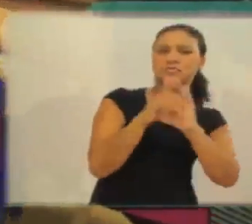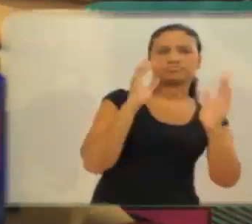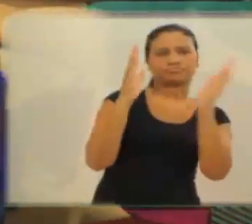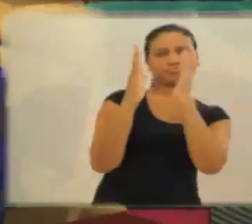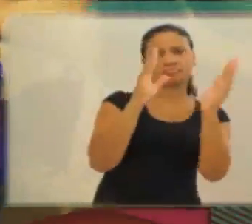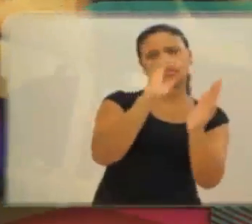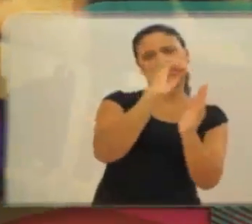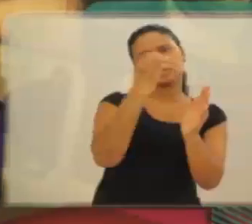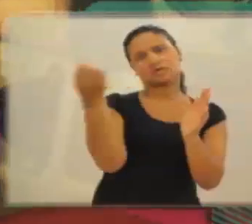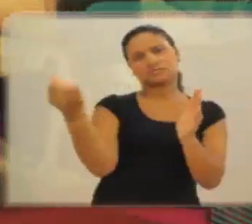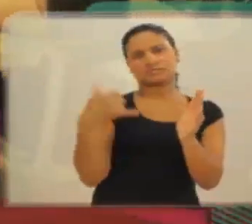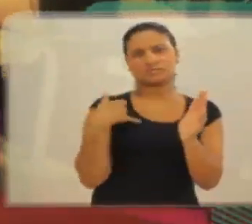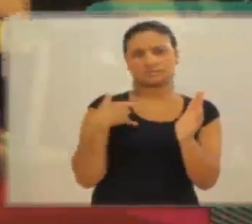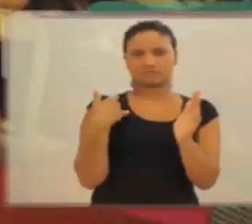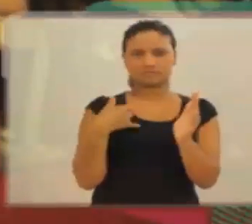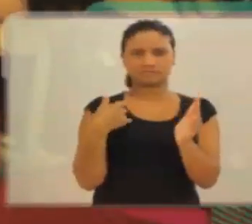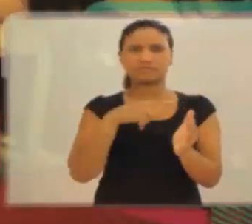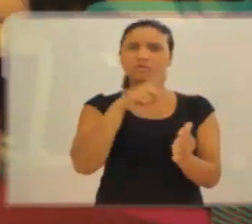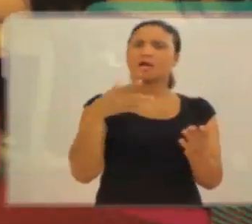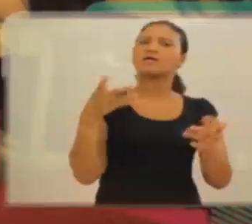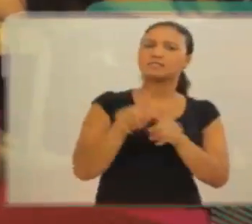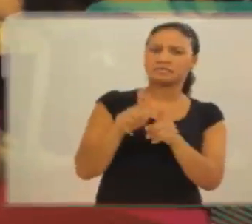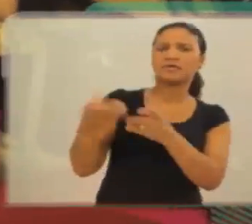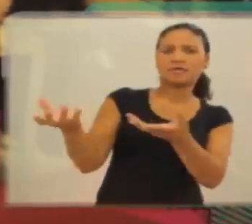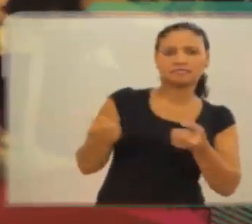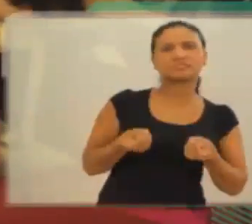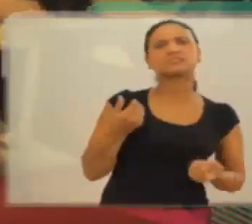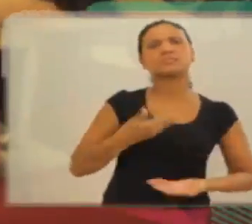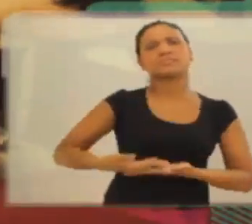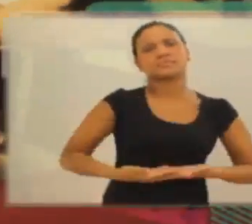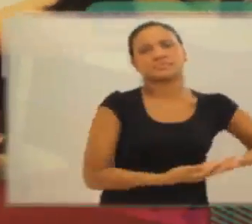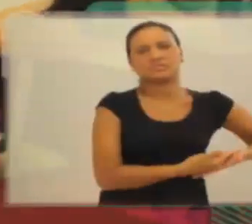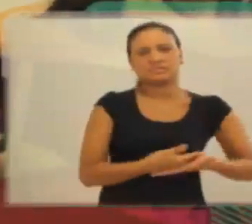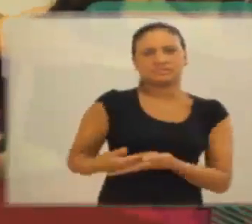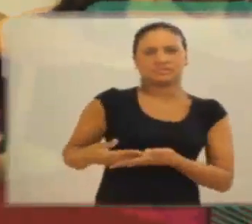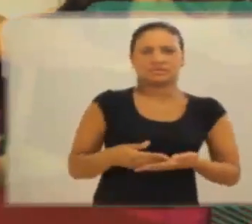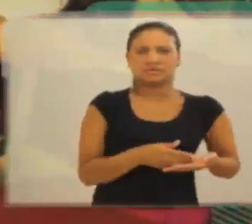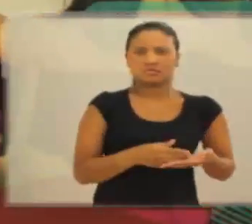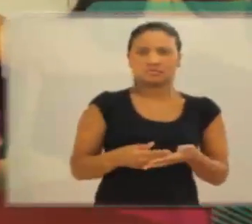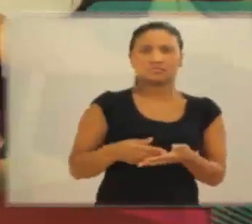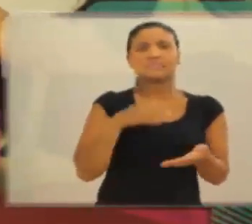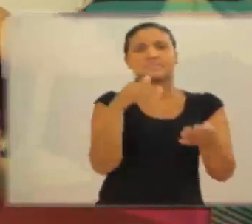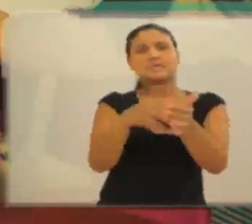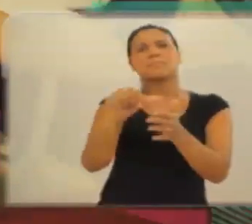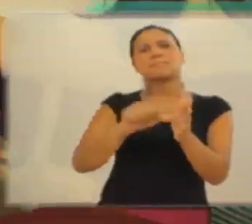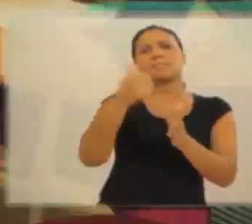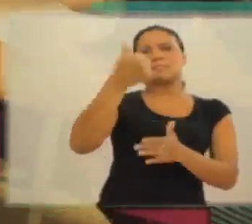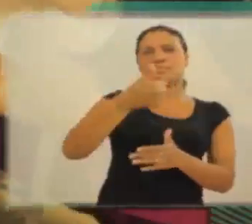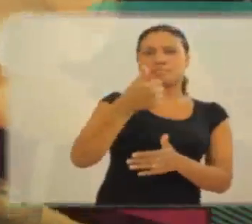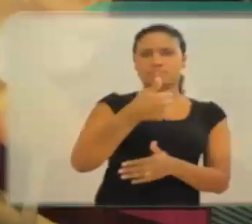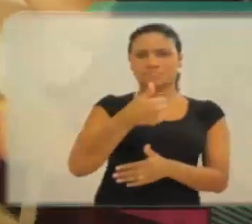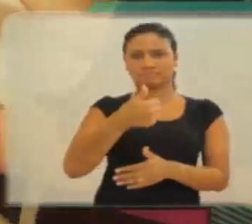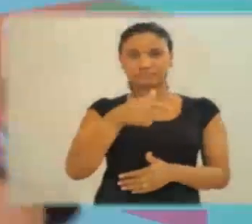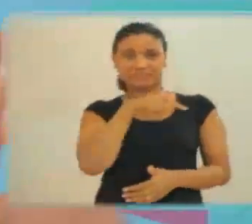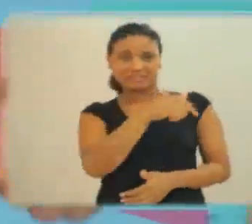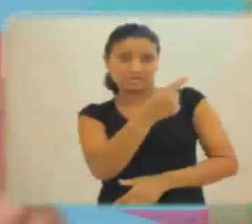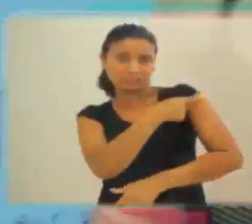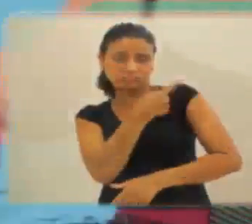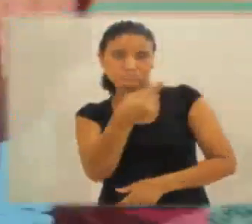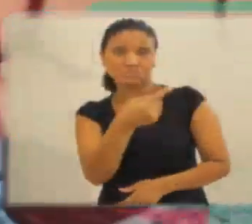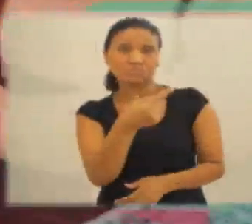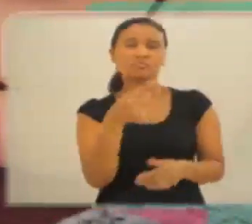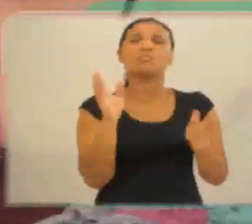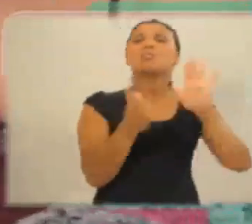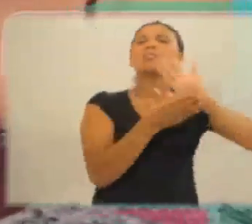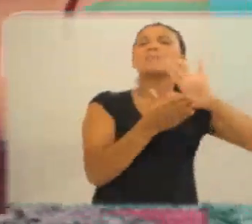berçário até o primeiro ano do ensino fundamental. Tem uma proposta bilingue e, além das aulas de inglês,